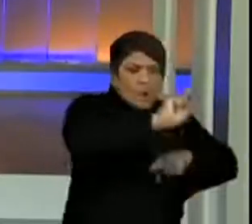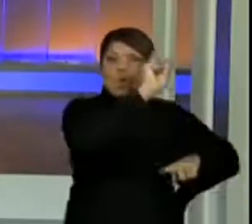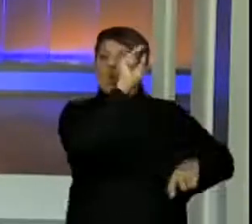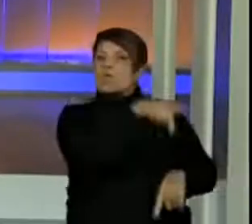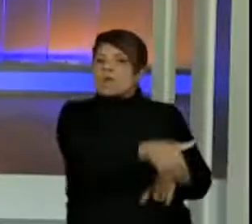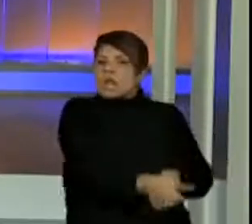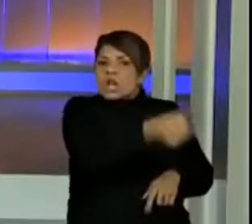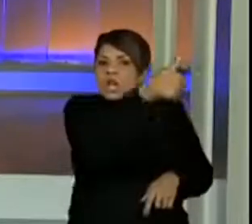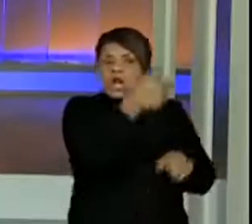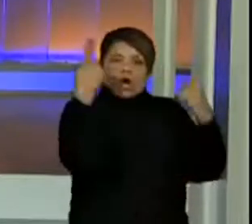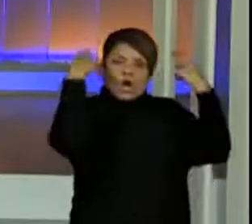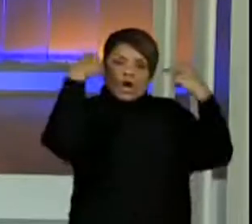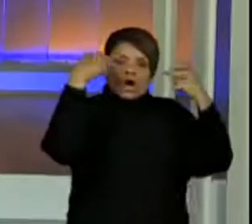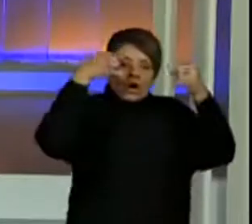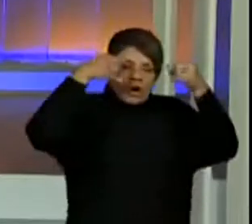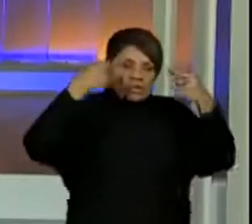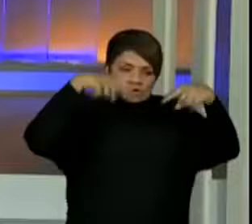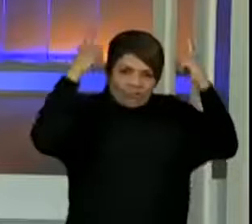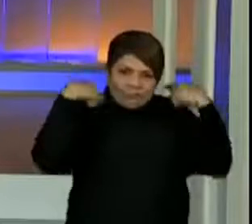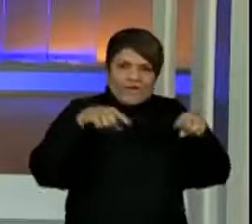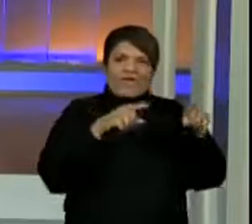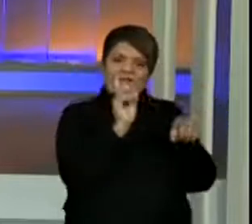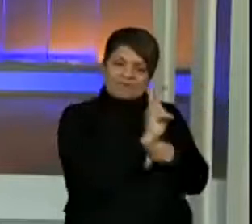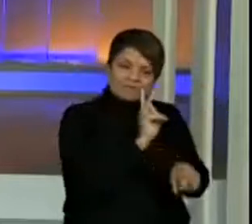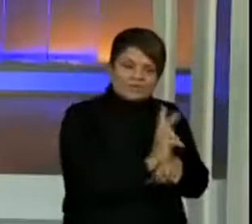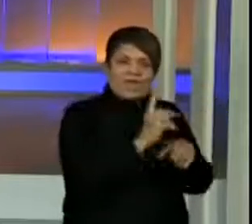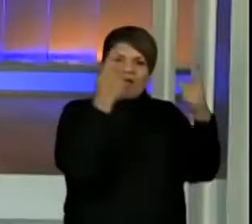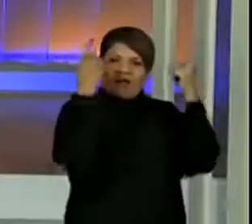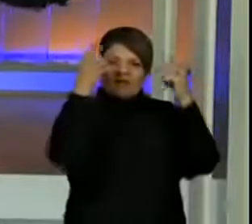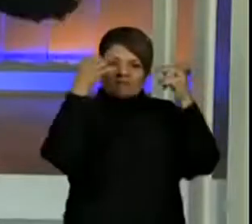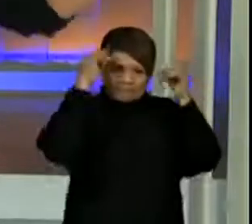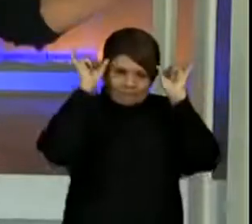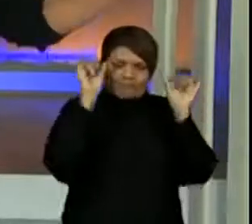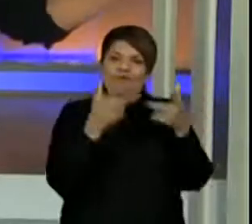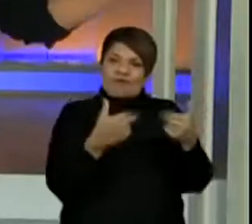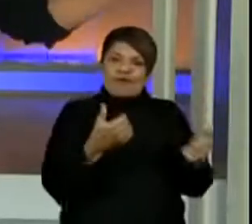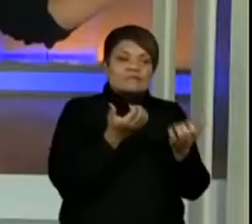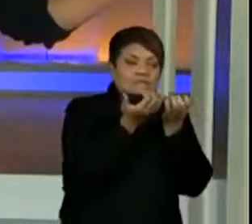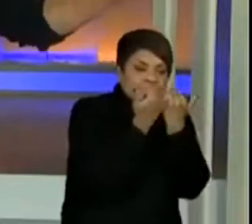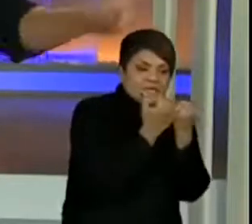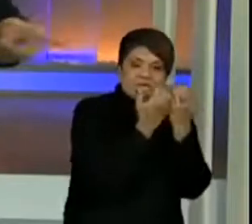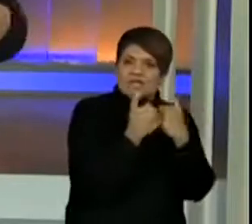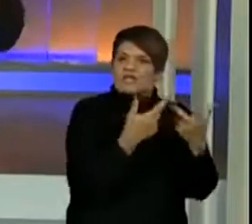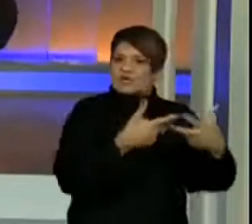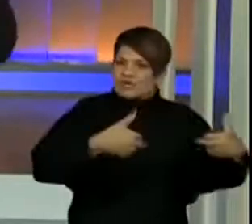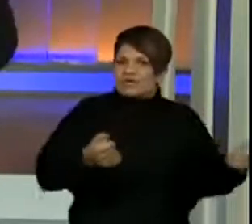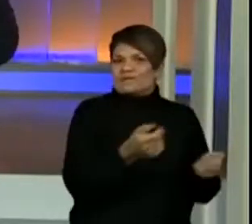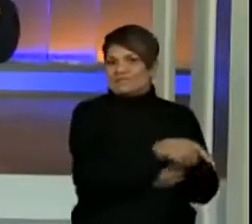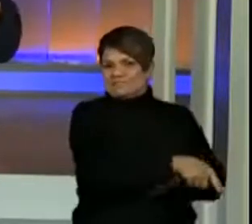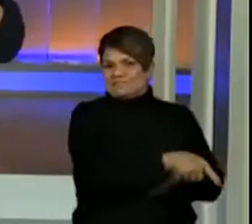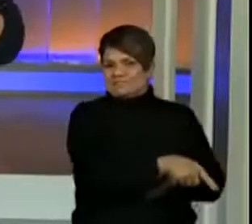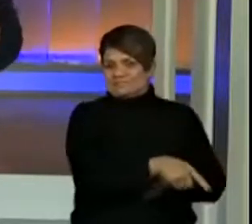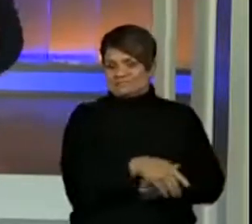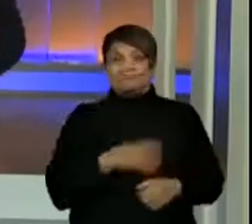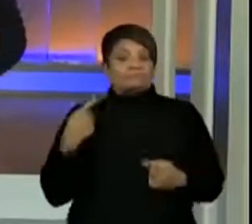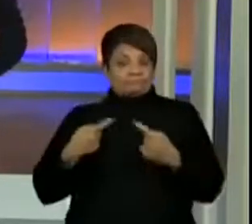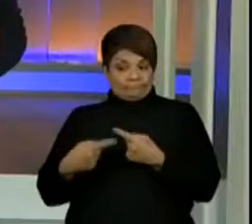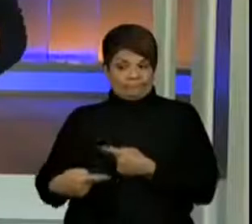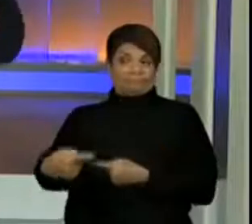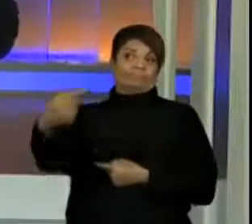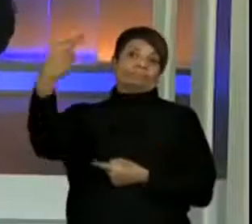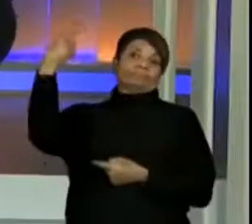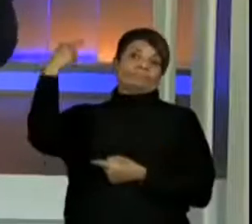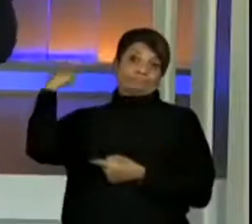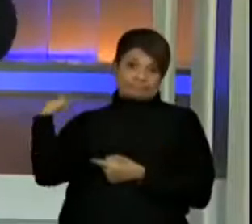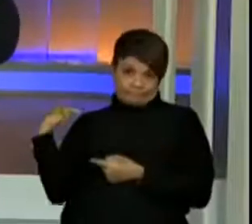produção de soja, a melhor produção de milho, lá no campo. Semana passada,